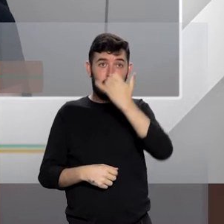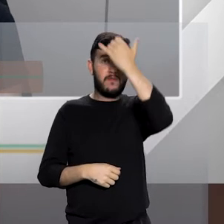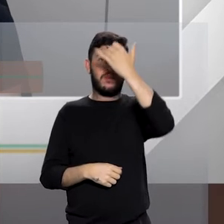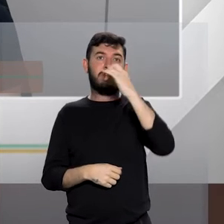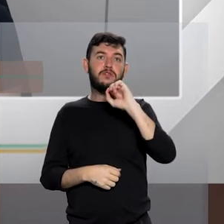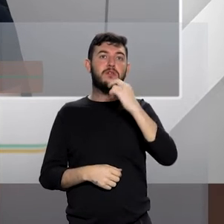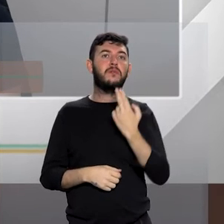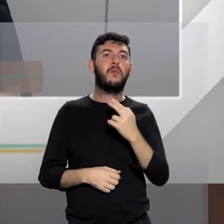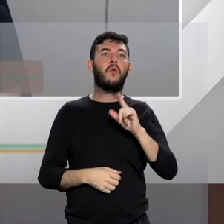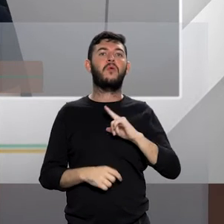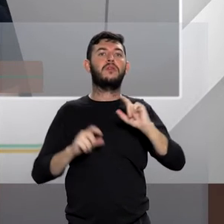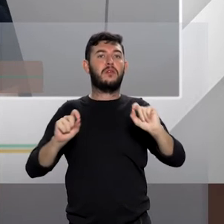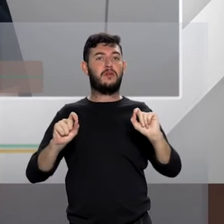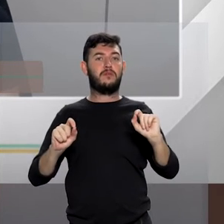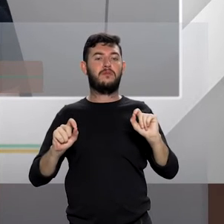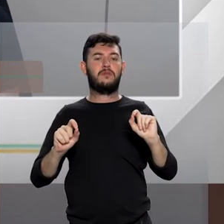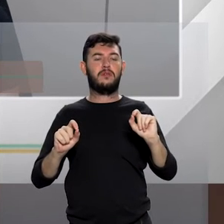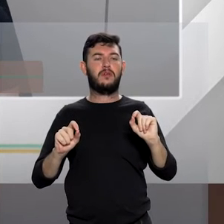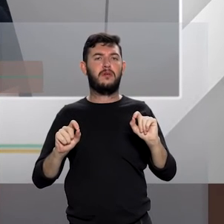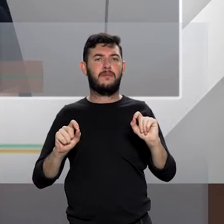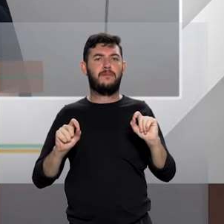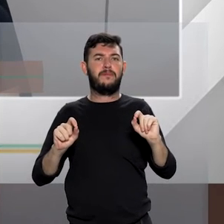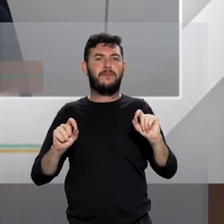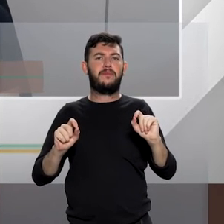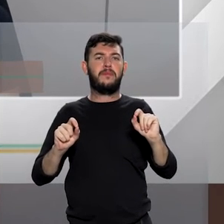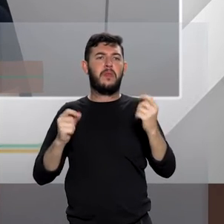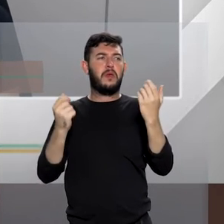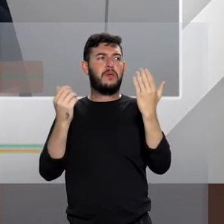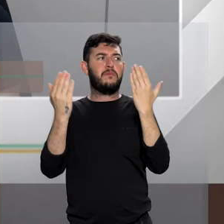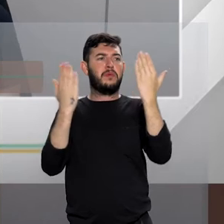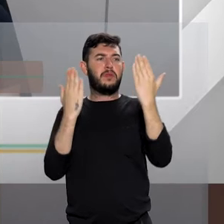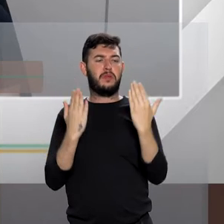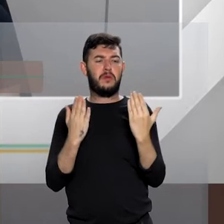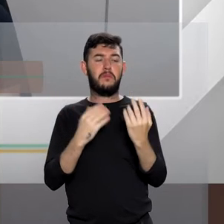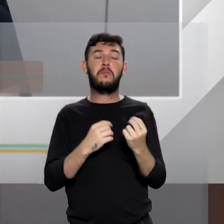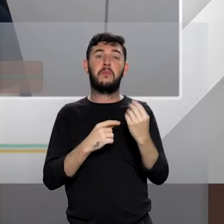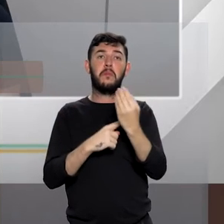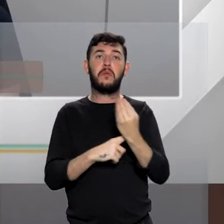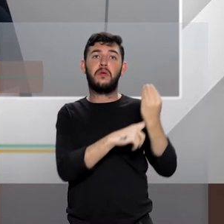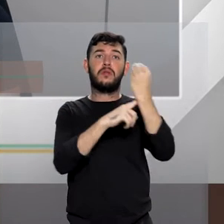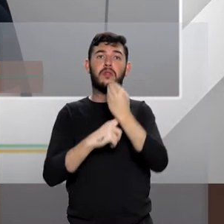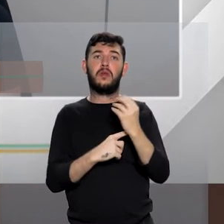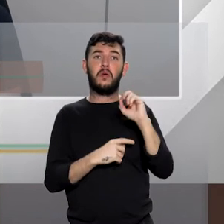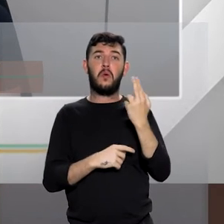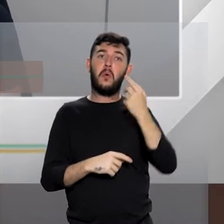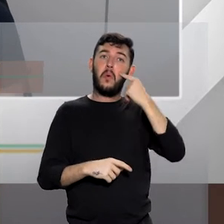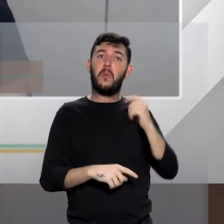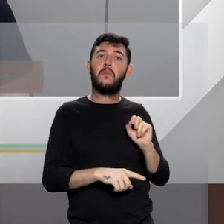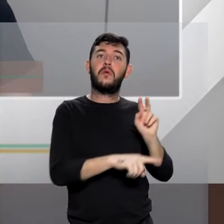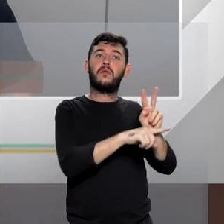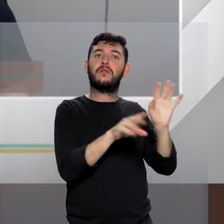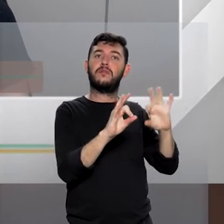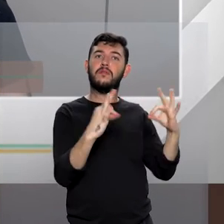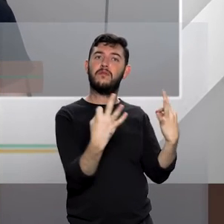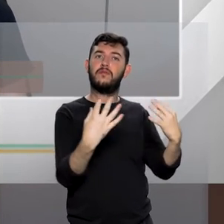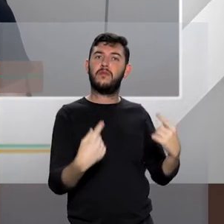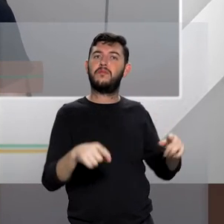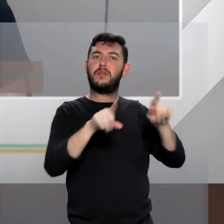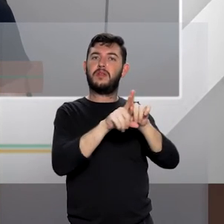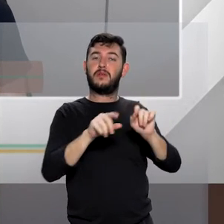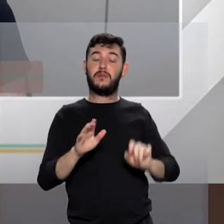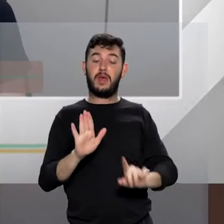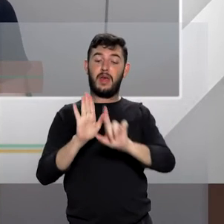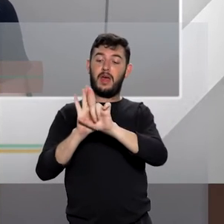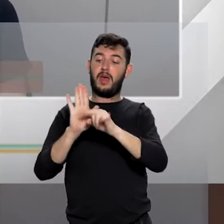integridade psíquica da vítima, dos seus dependentes, dos seus familiares. Então, a lei, ela tem aí uma expansão no